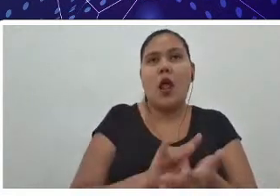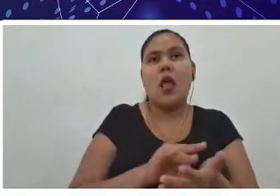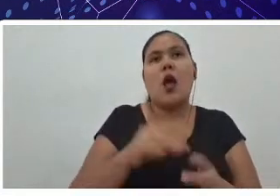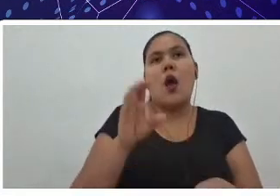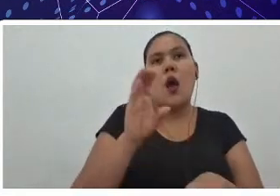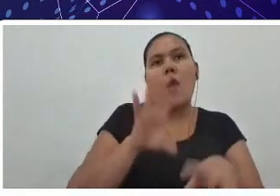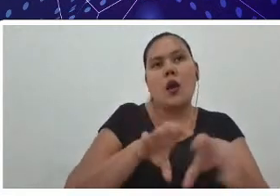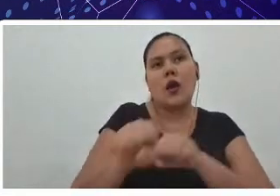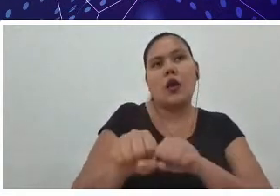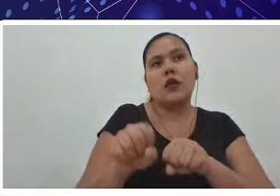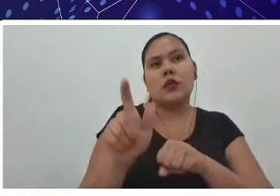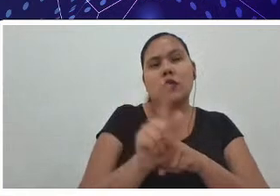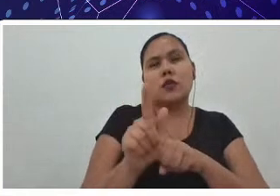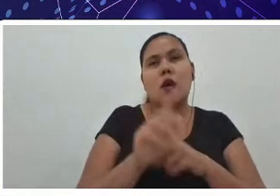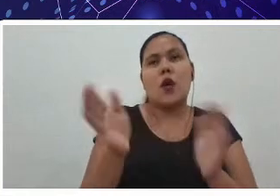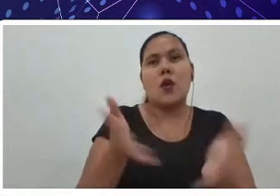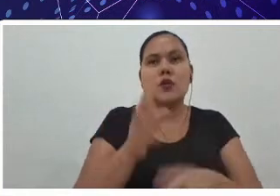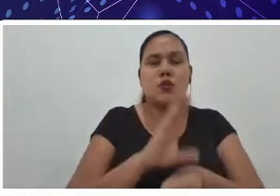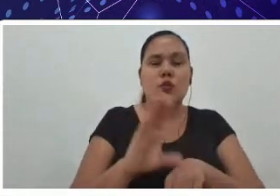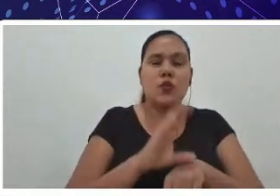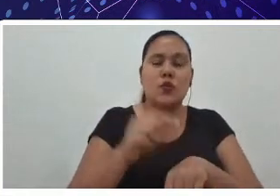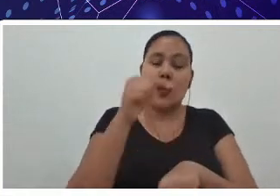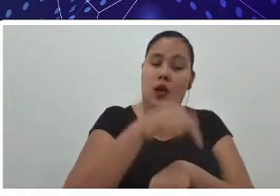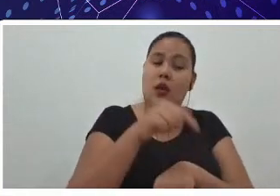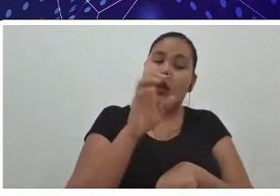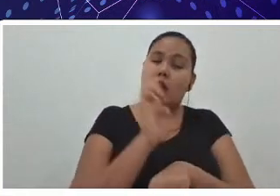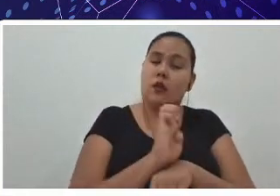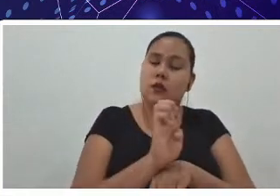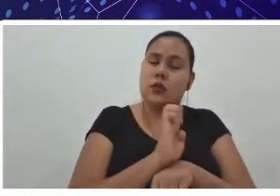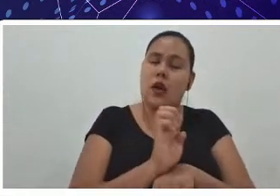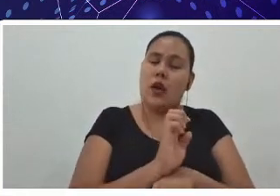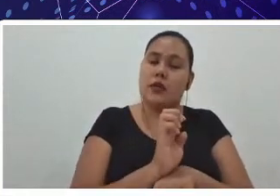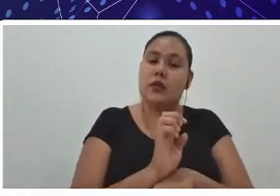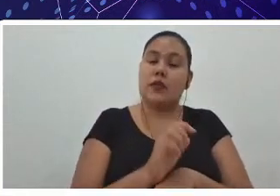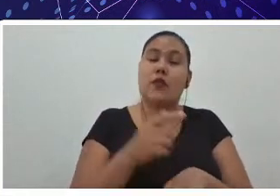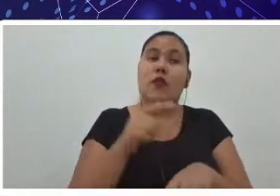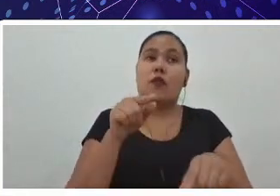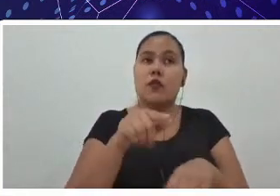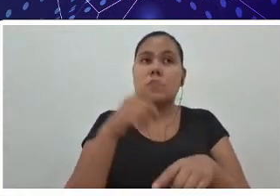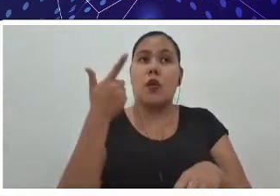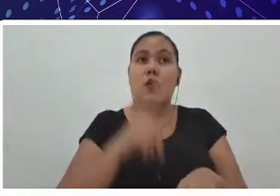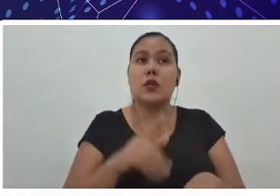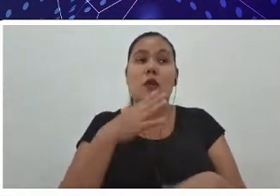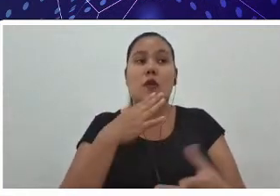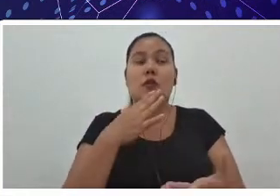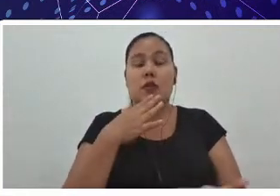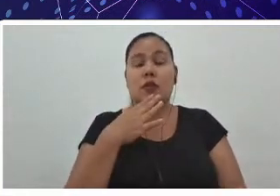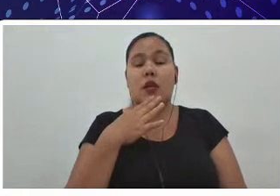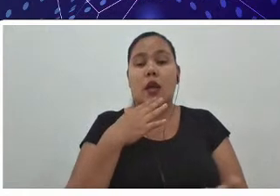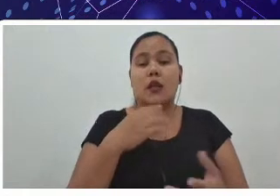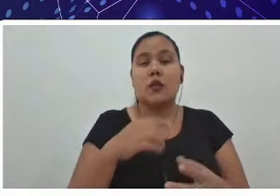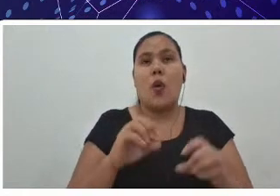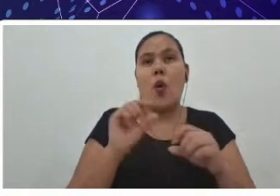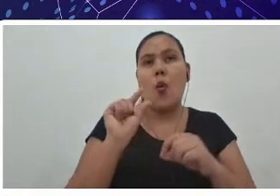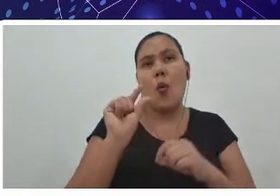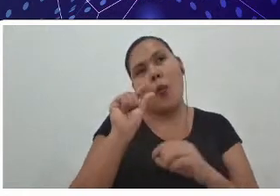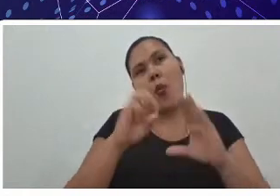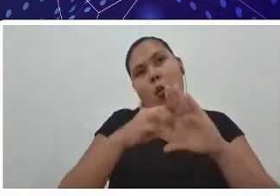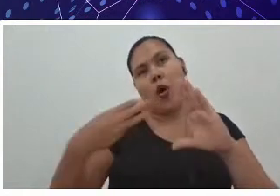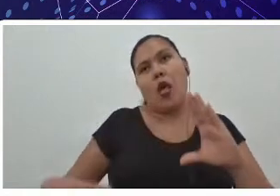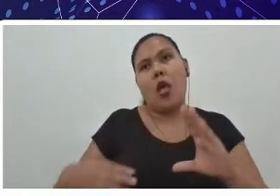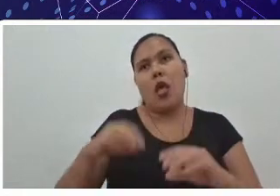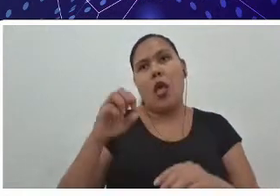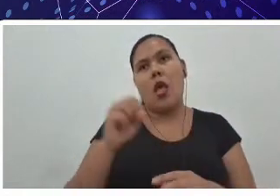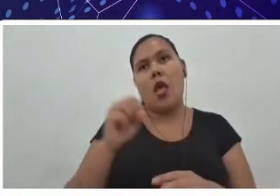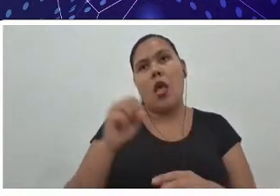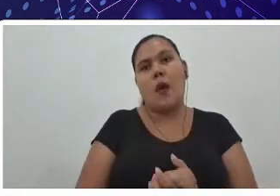no nosso estado, porque você também consegue conhecer um pouco mais das características regionais, entender quais são as necessidades